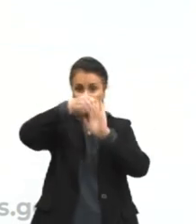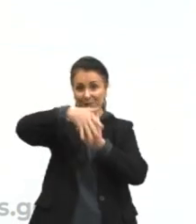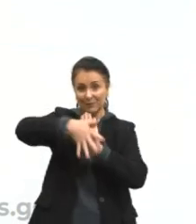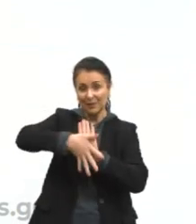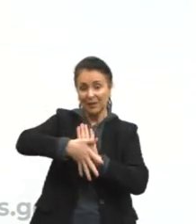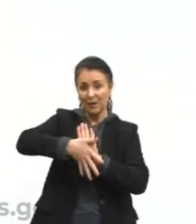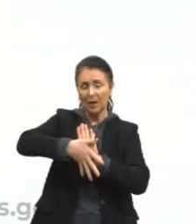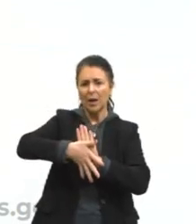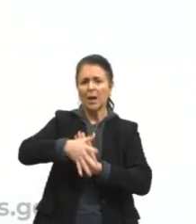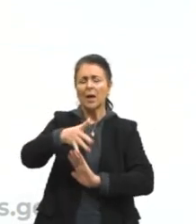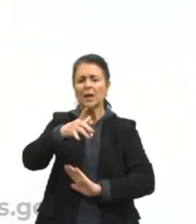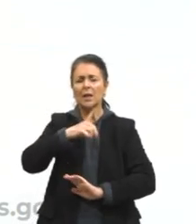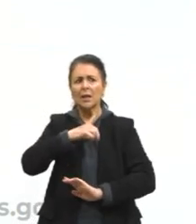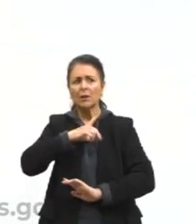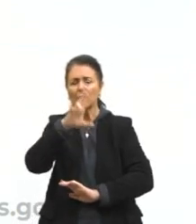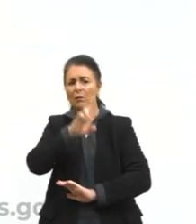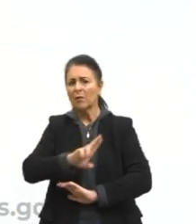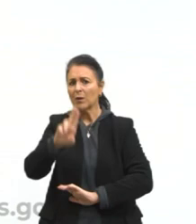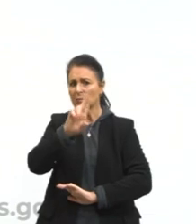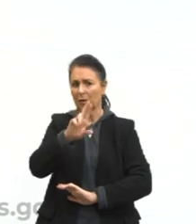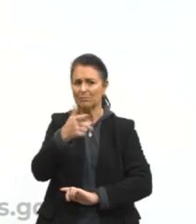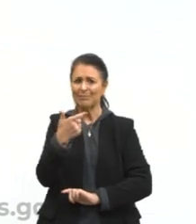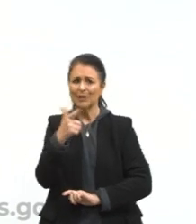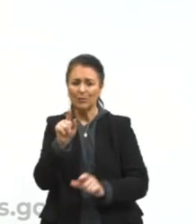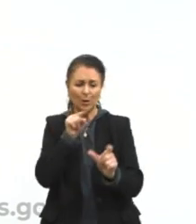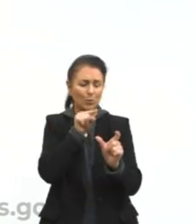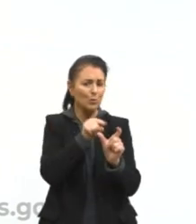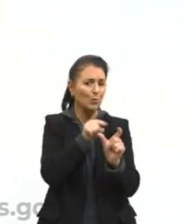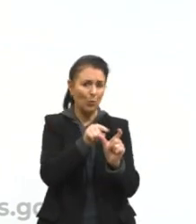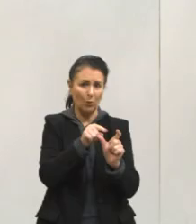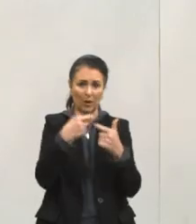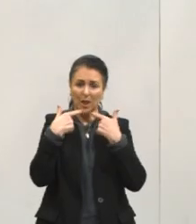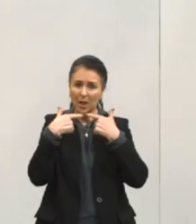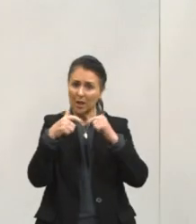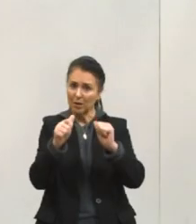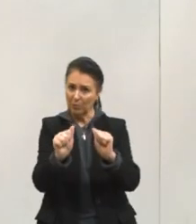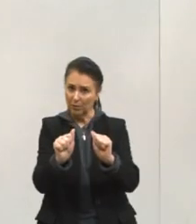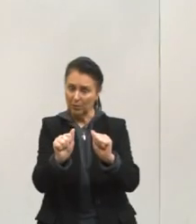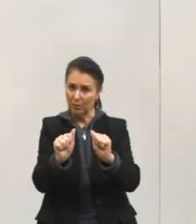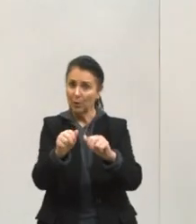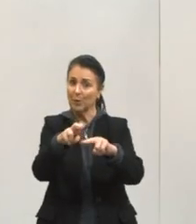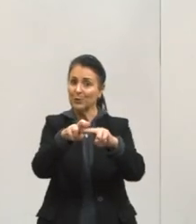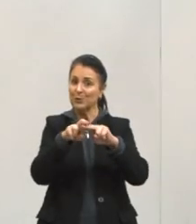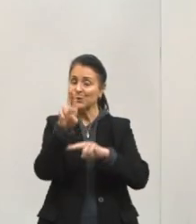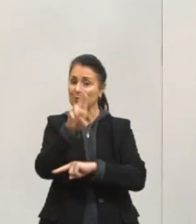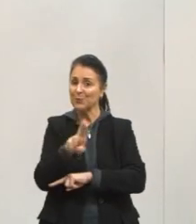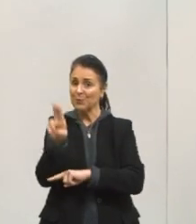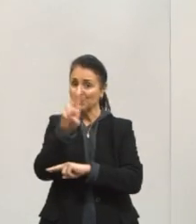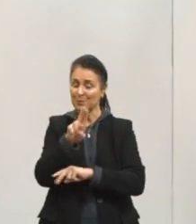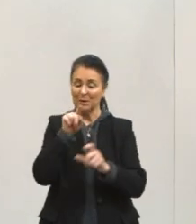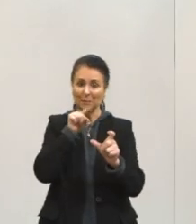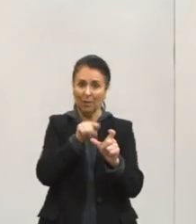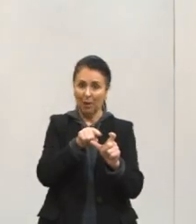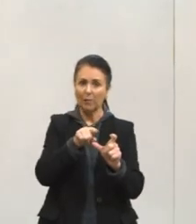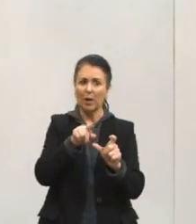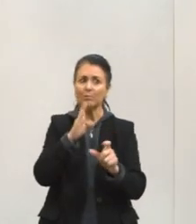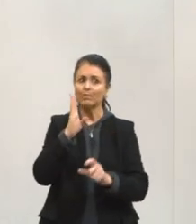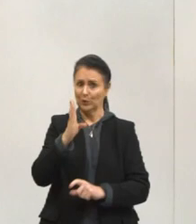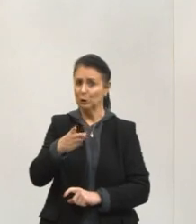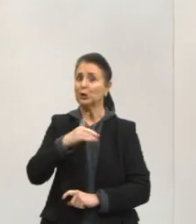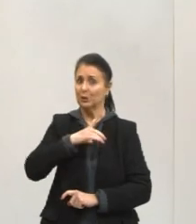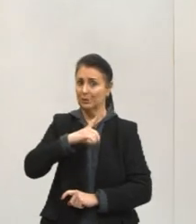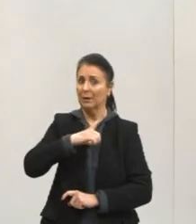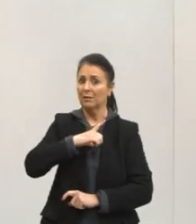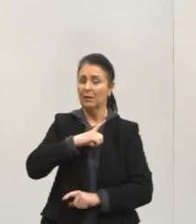referir a algo que não tenha um nome no idioma. Para isso, usa-se um termo já existente,